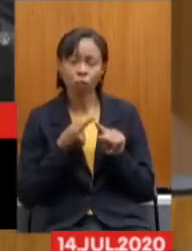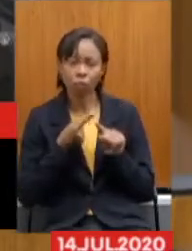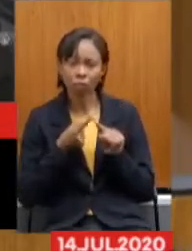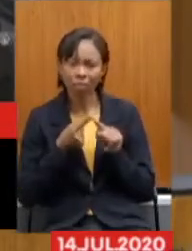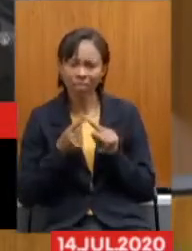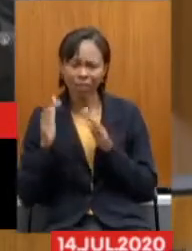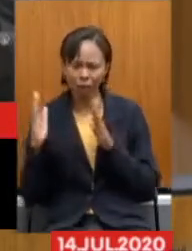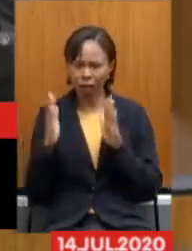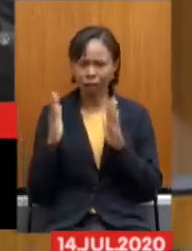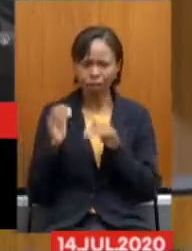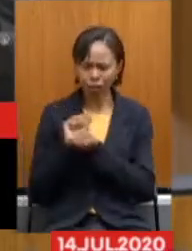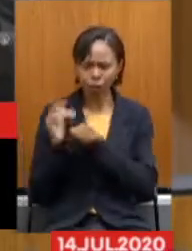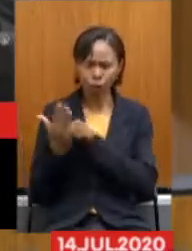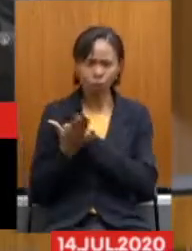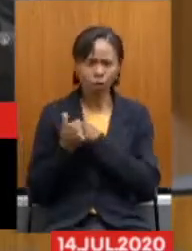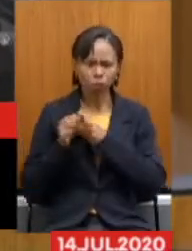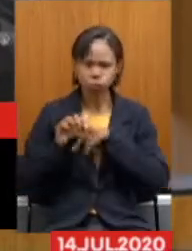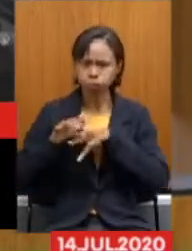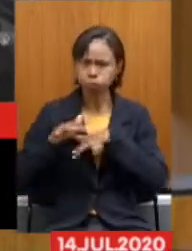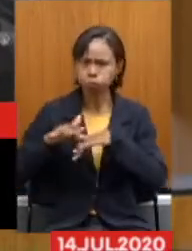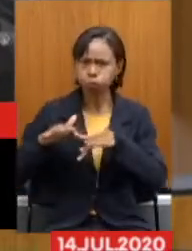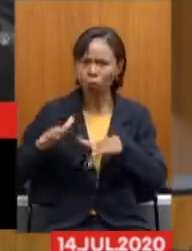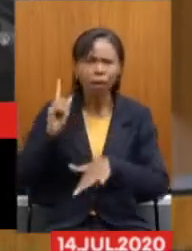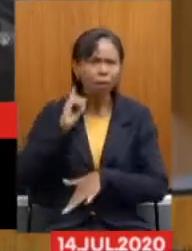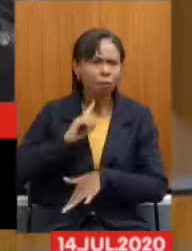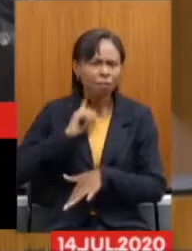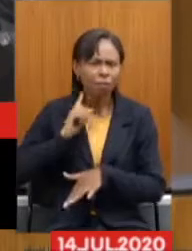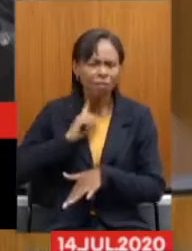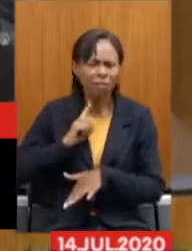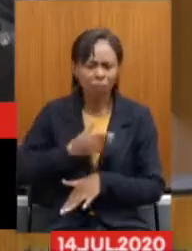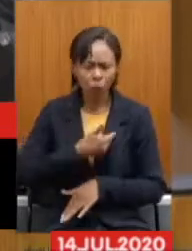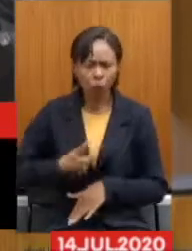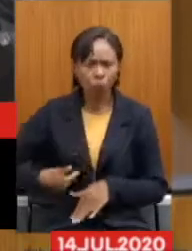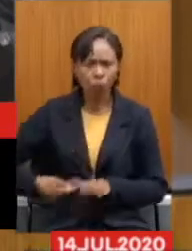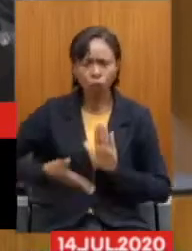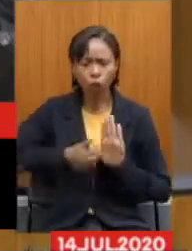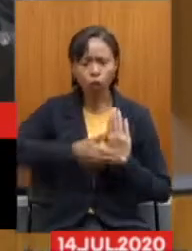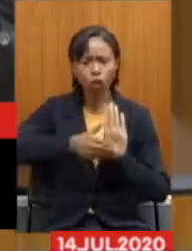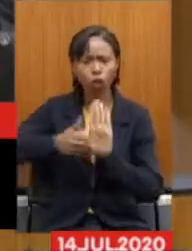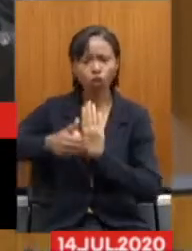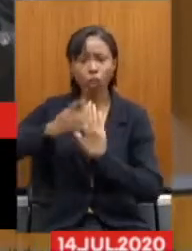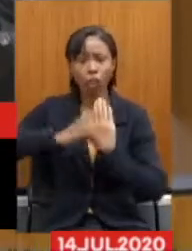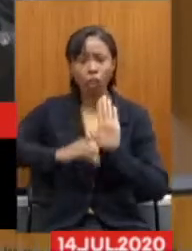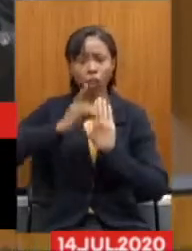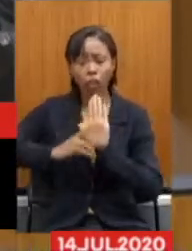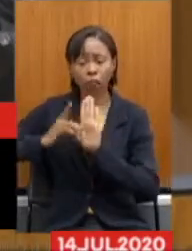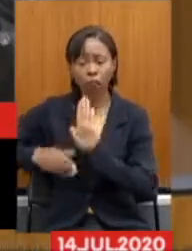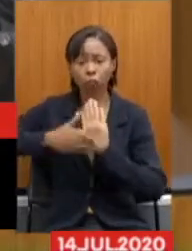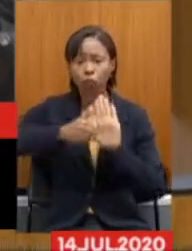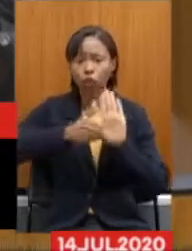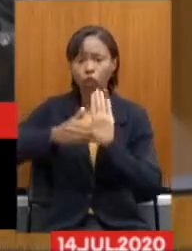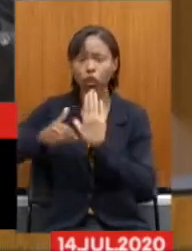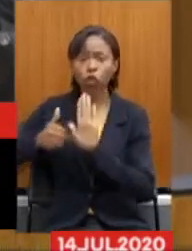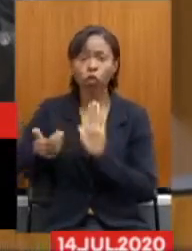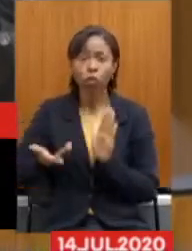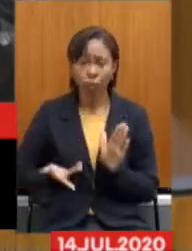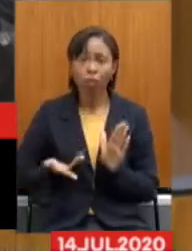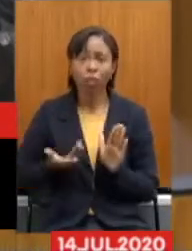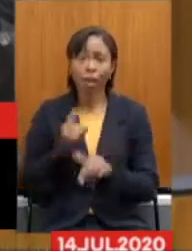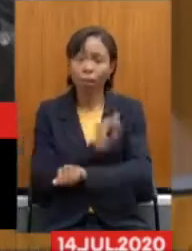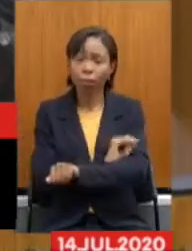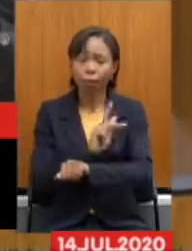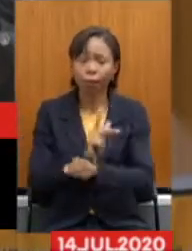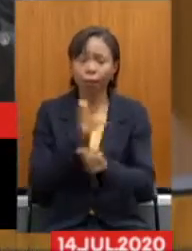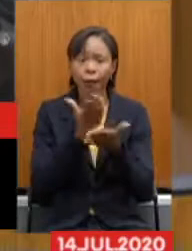pleno aumento De pandemia Vem o Estado De Minas Gerais Tirar direitos Servidores Acabando com o Ipseng E pior Mexe diretamente Nas autonomias